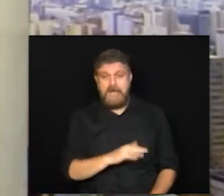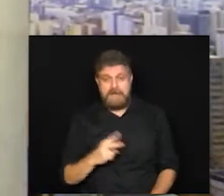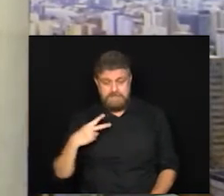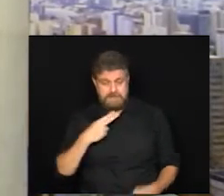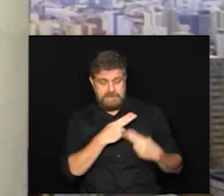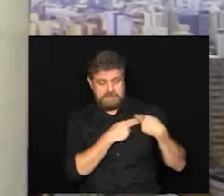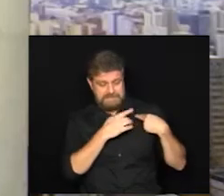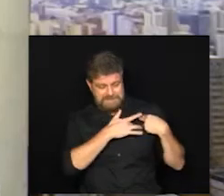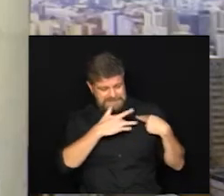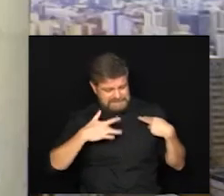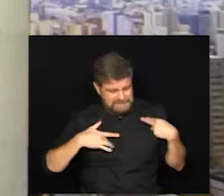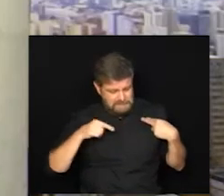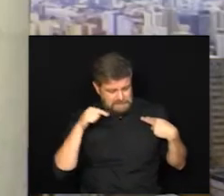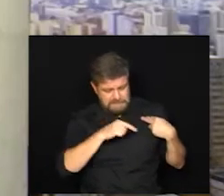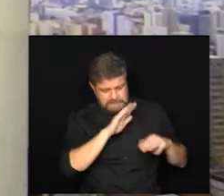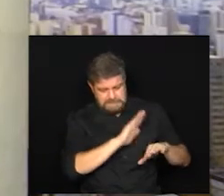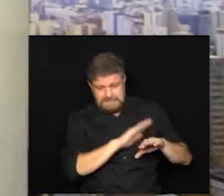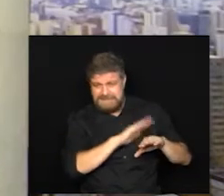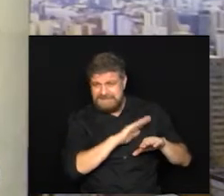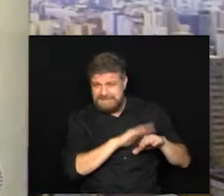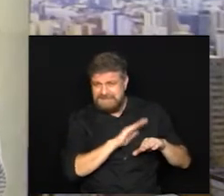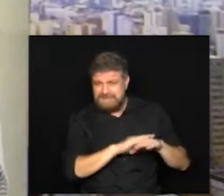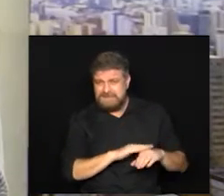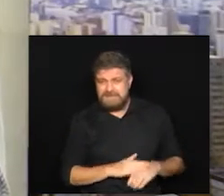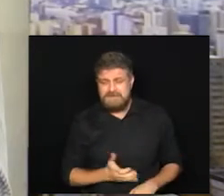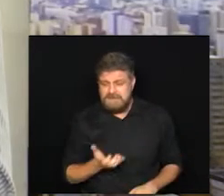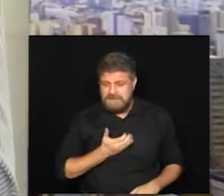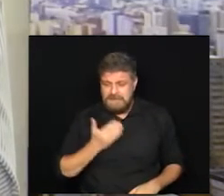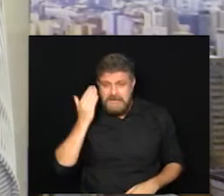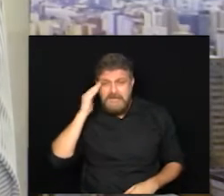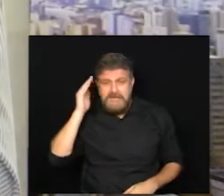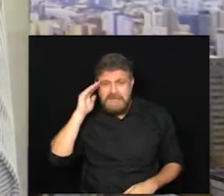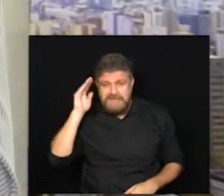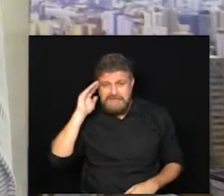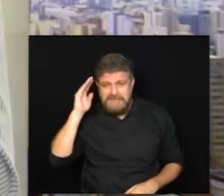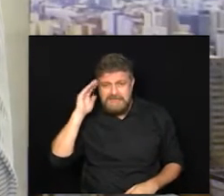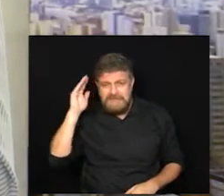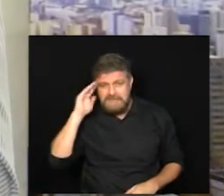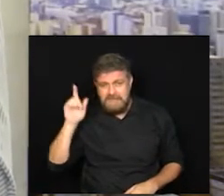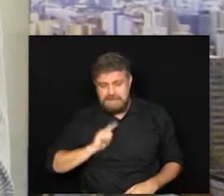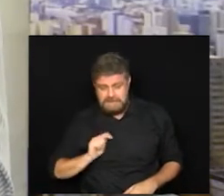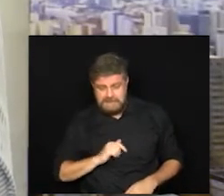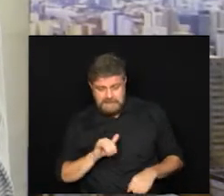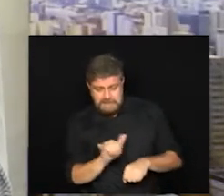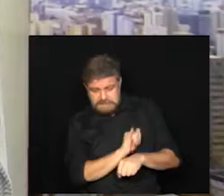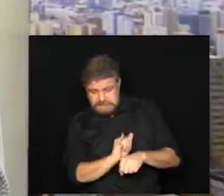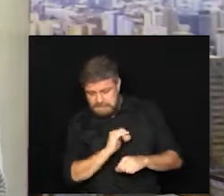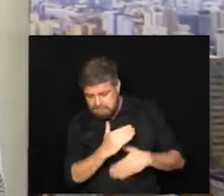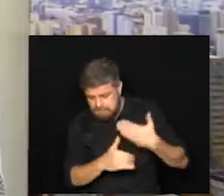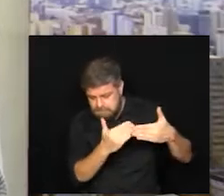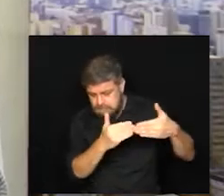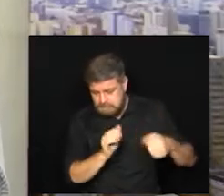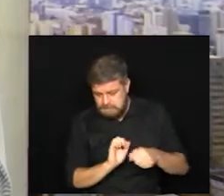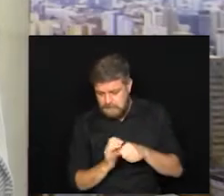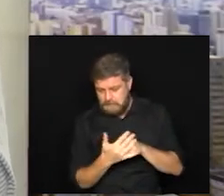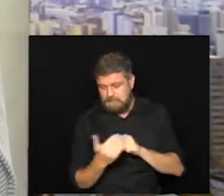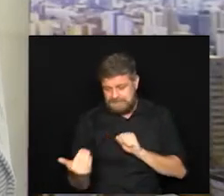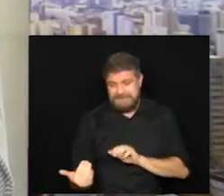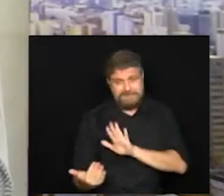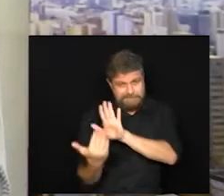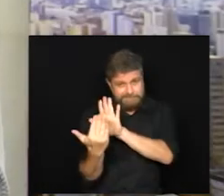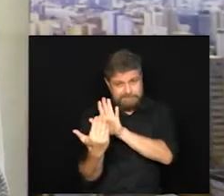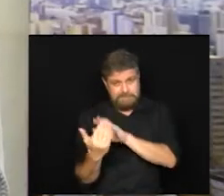feito um trabalho de buscar entender compreender e desenvolver ações para enfrentamento da Covid